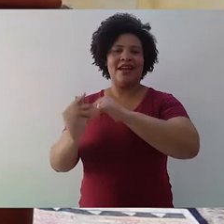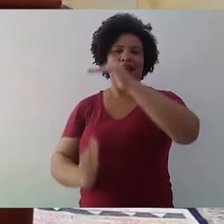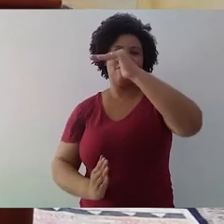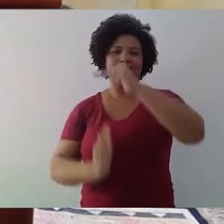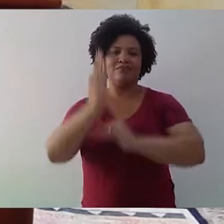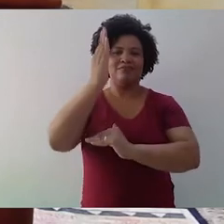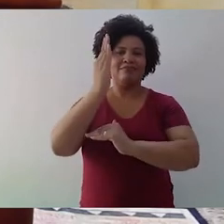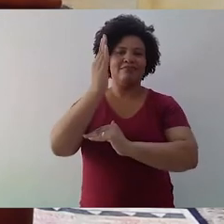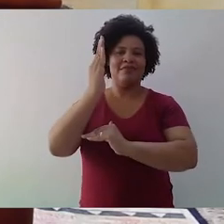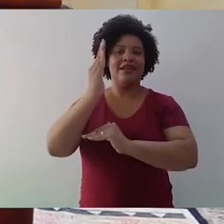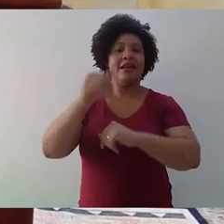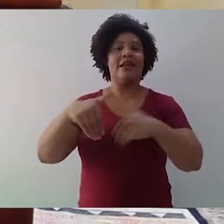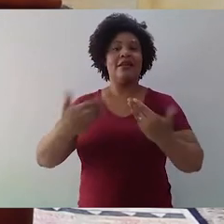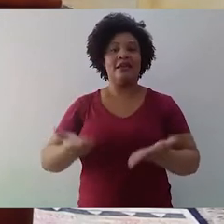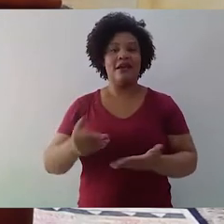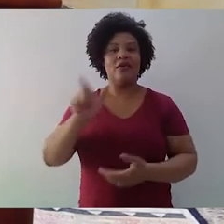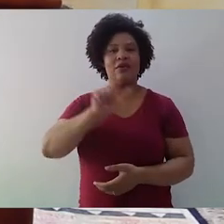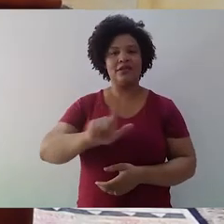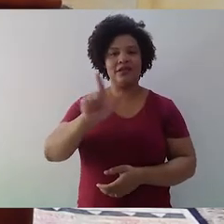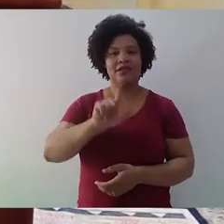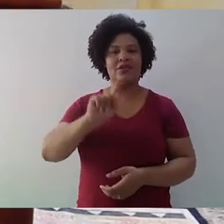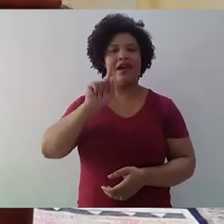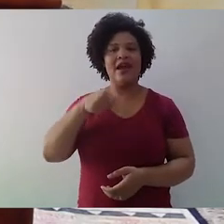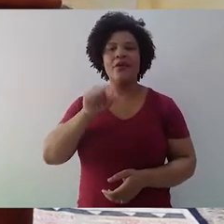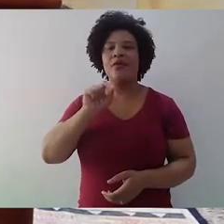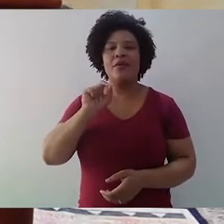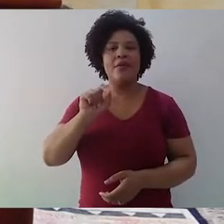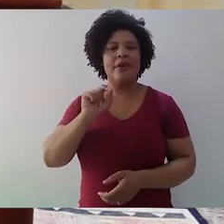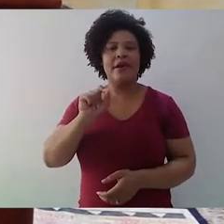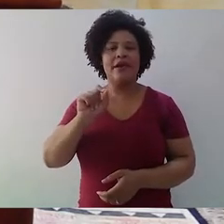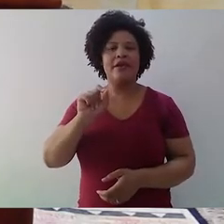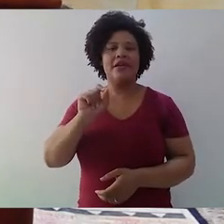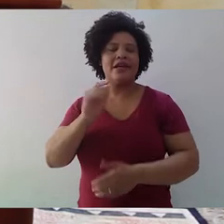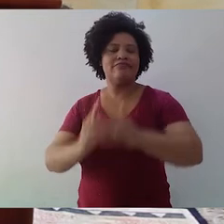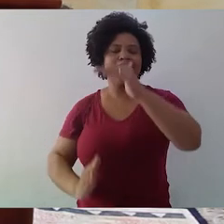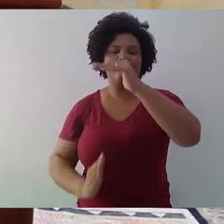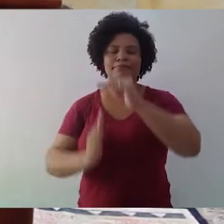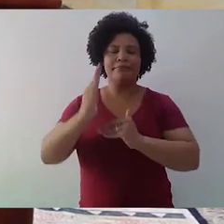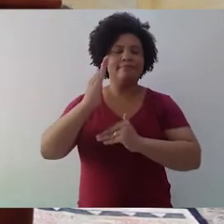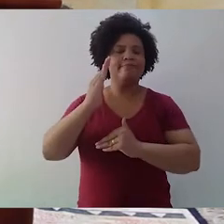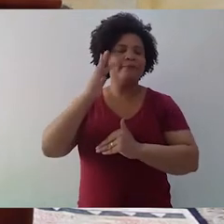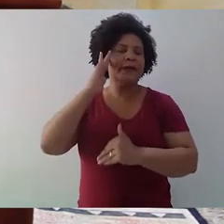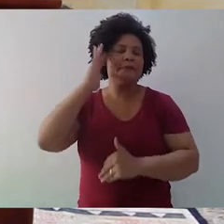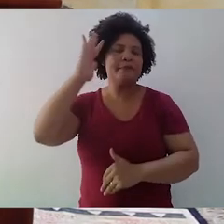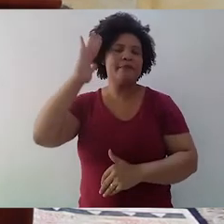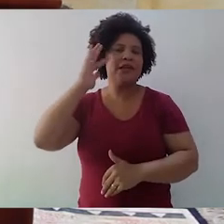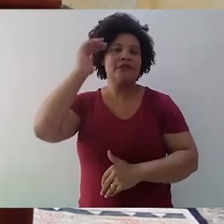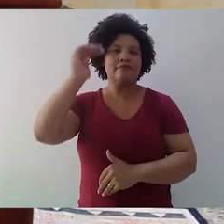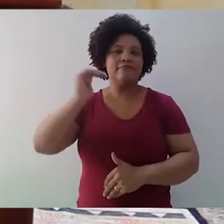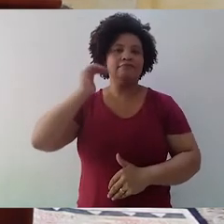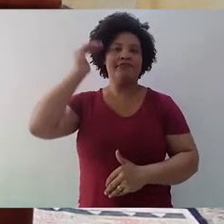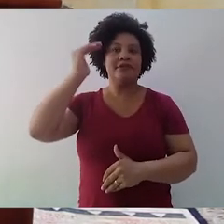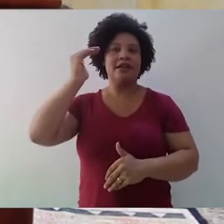literatura é entrar no reino do deslimite. É entrar no reino em que a gente pode, pela